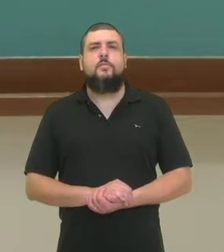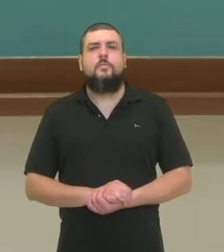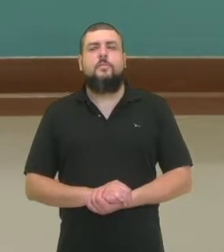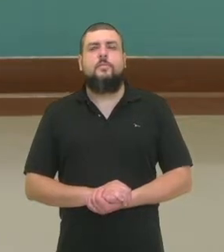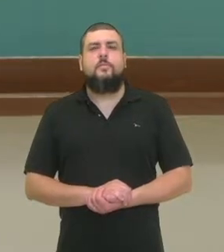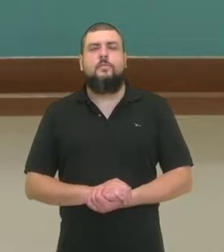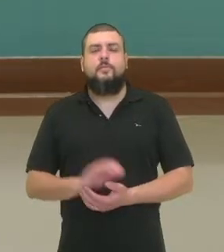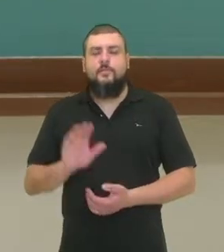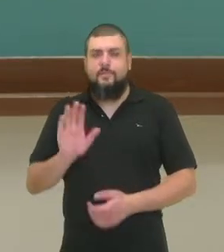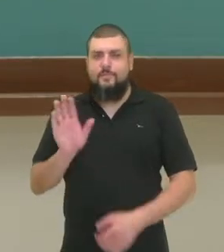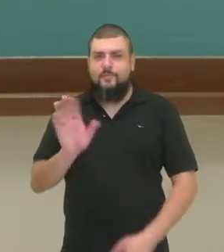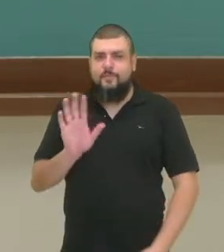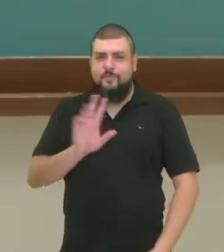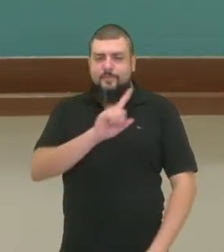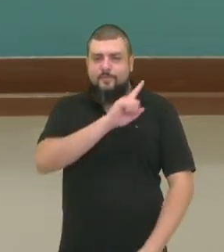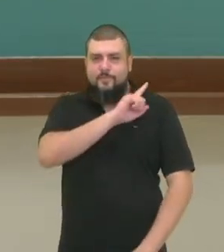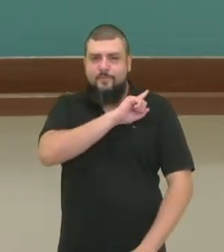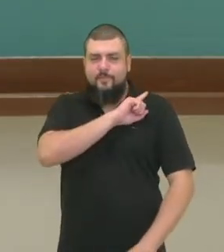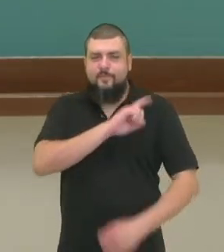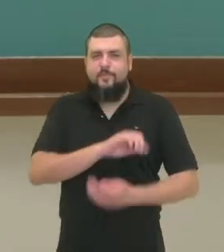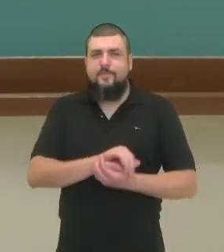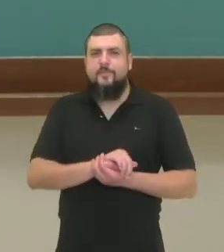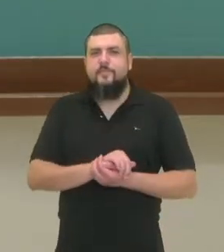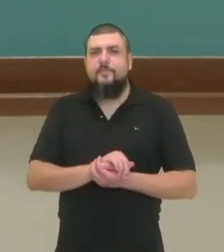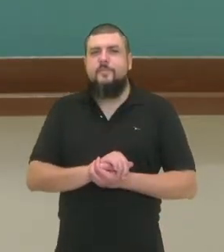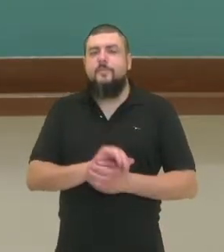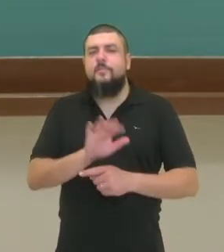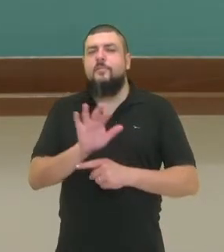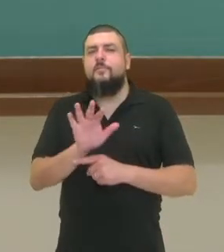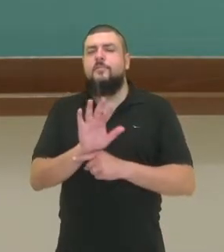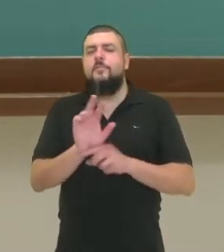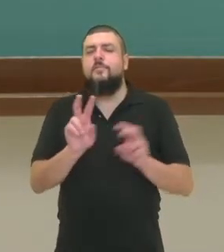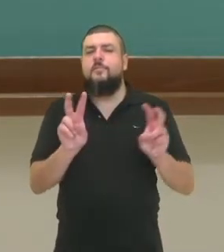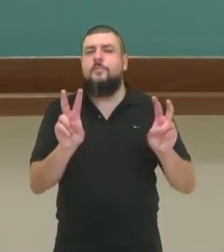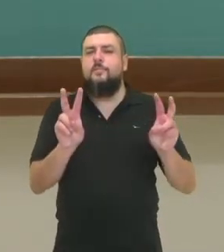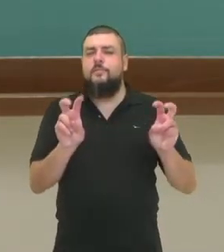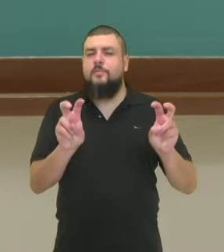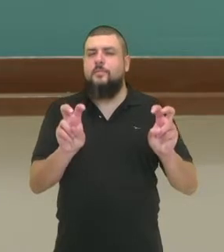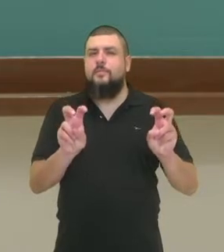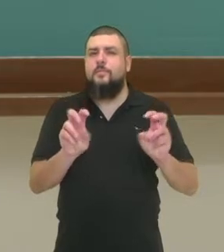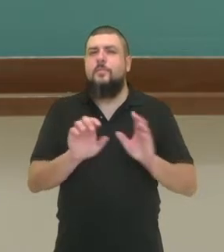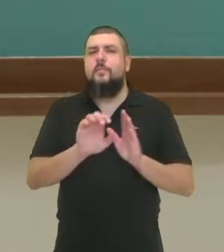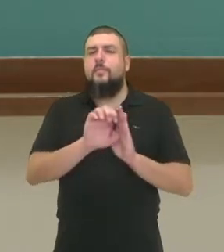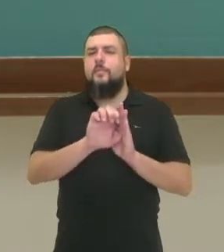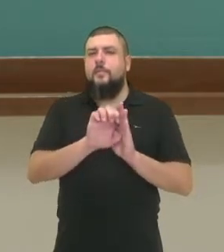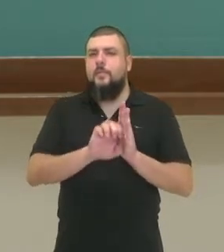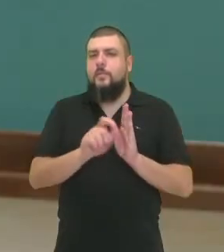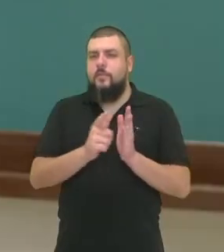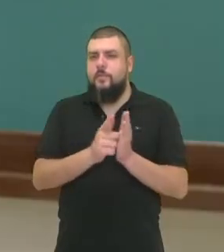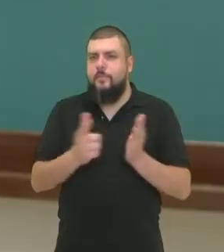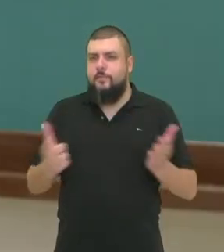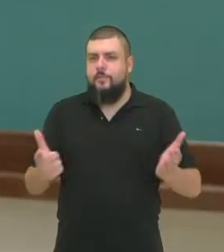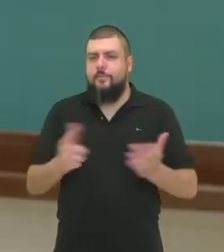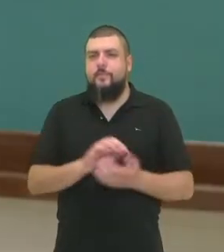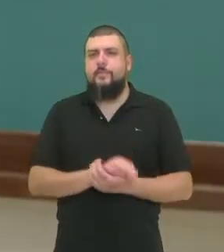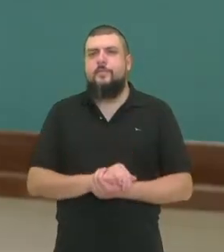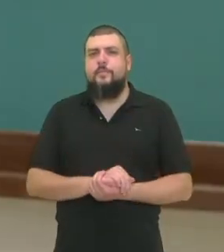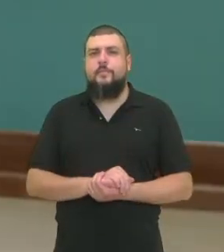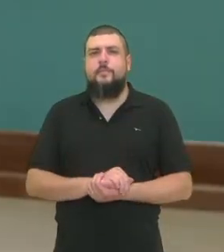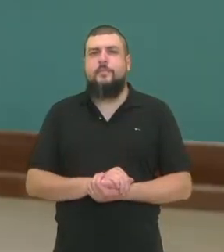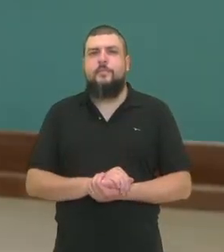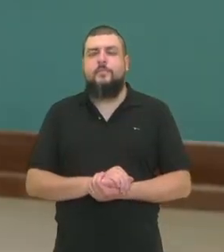Olá estudantes da primeira série, nesse vídeo vamos falar sobre editorial. Então o exemplo de editorial aqui,